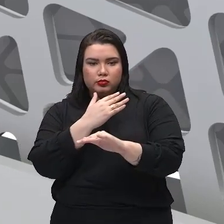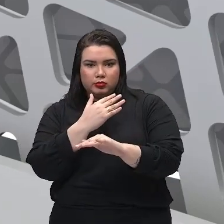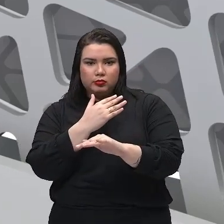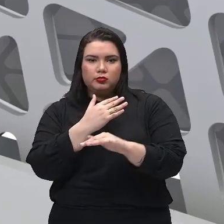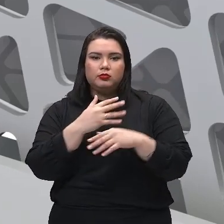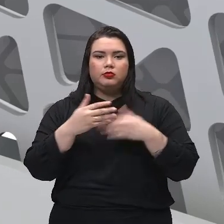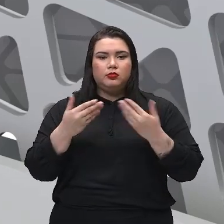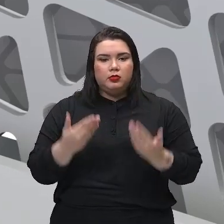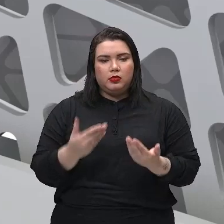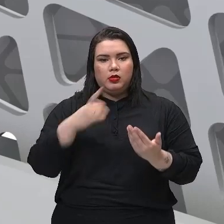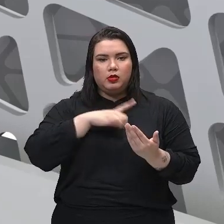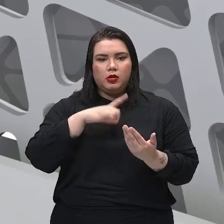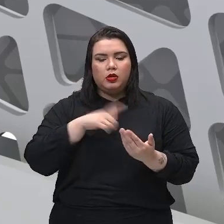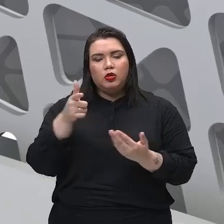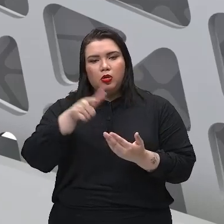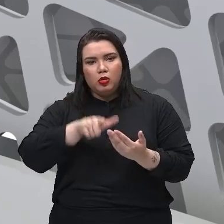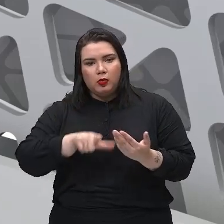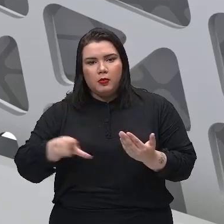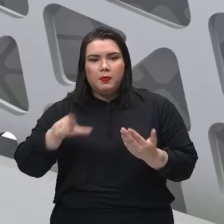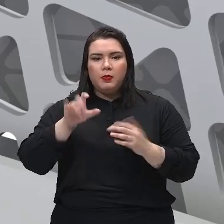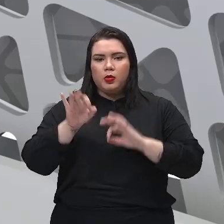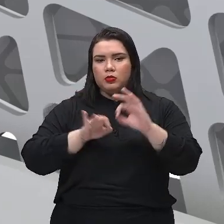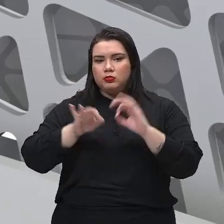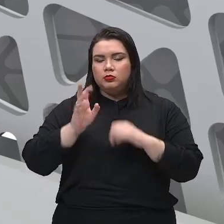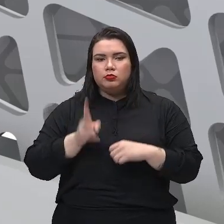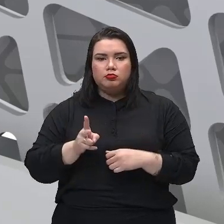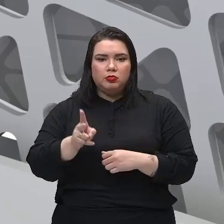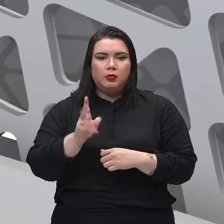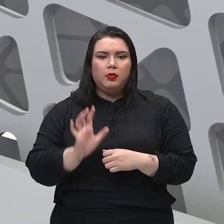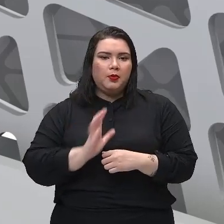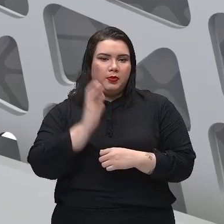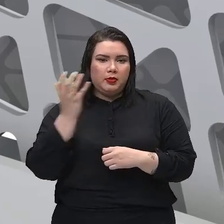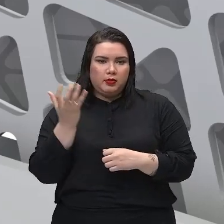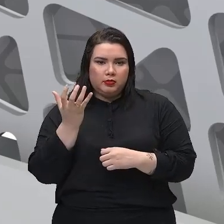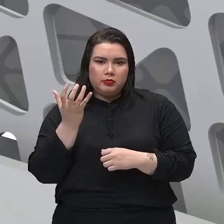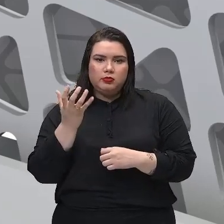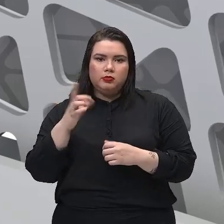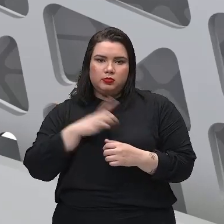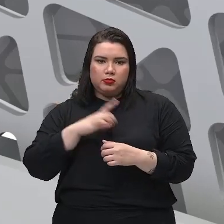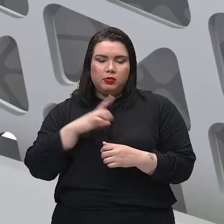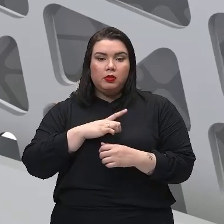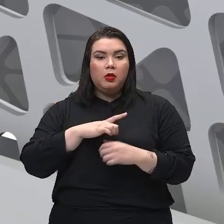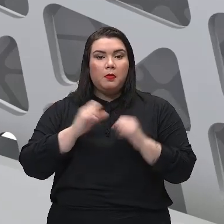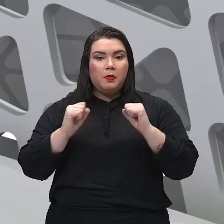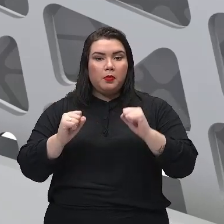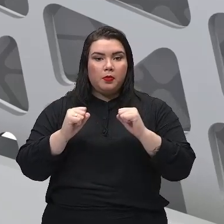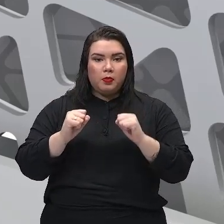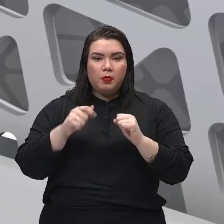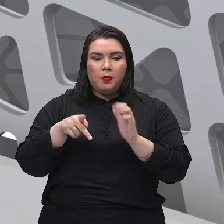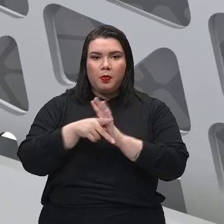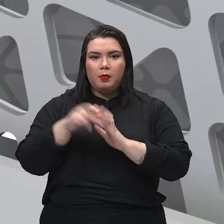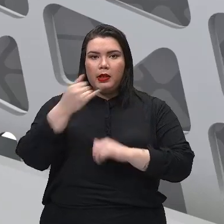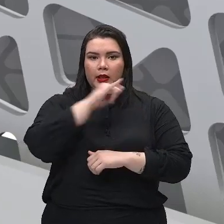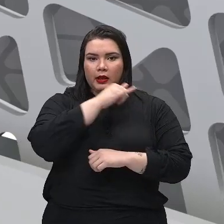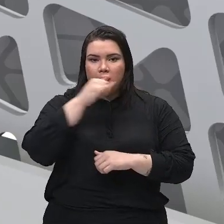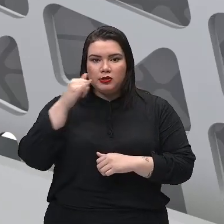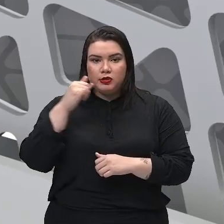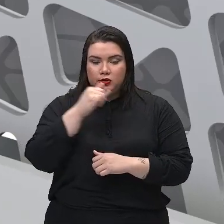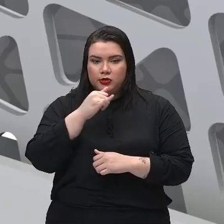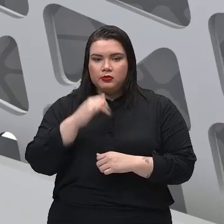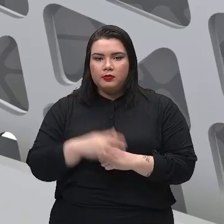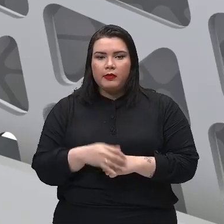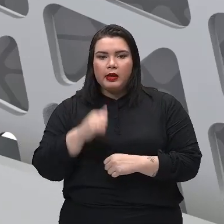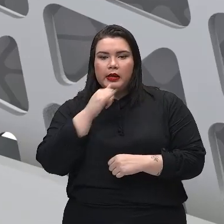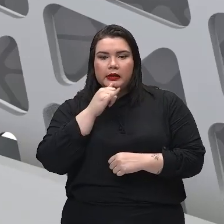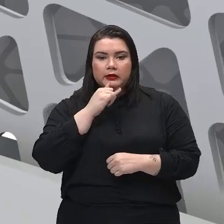acontecer? Ela, novamente, esse processo vai estar ocorrendo, e isso até interfere no gasto de energia. Se você ficar